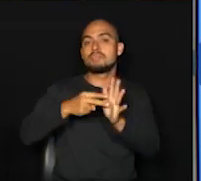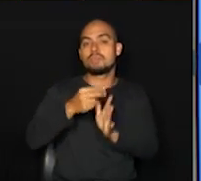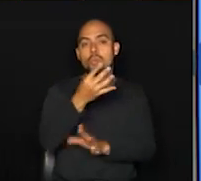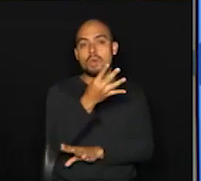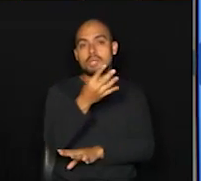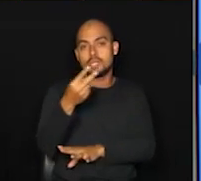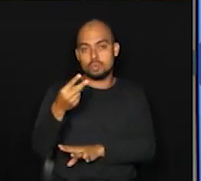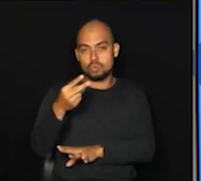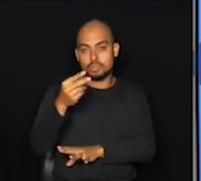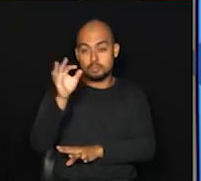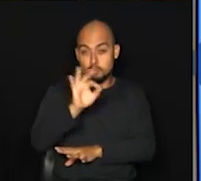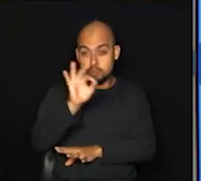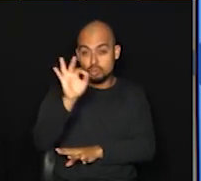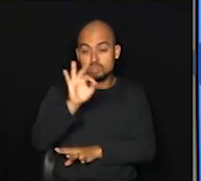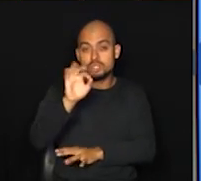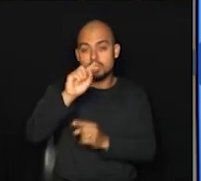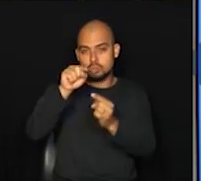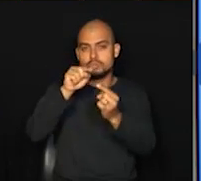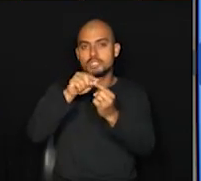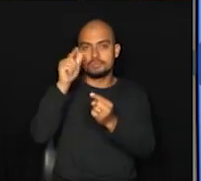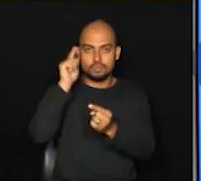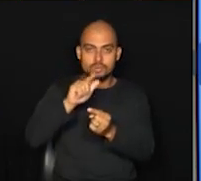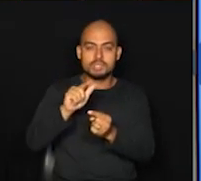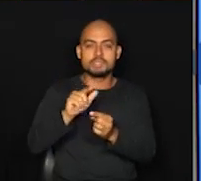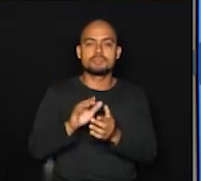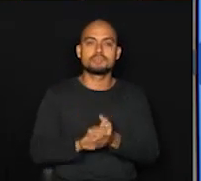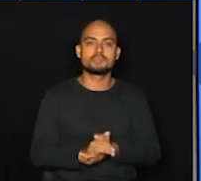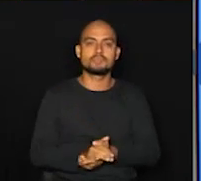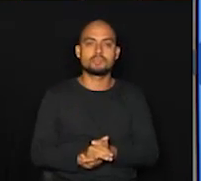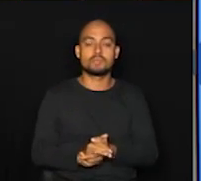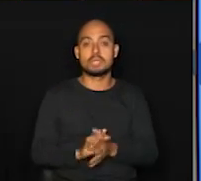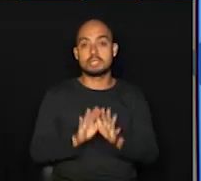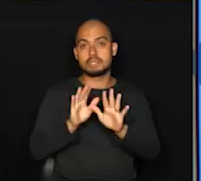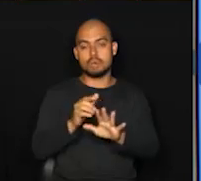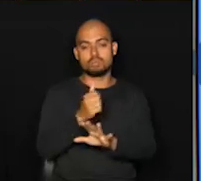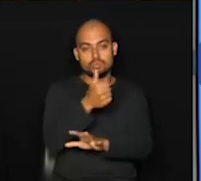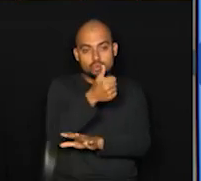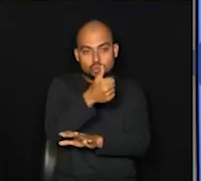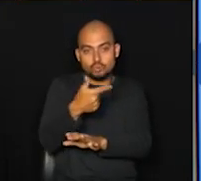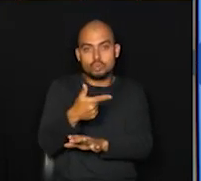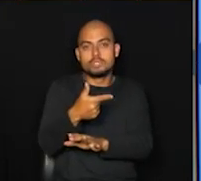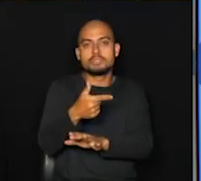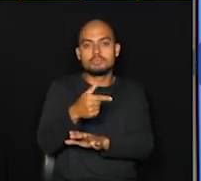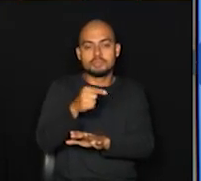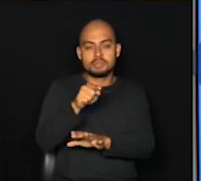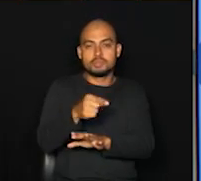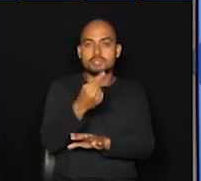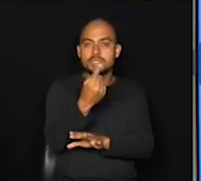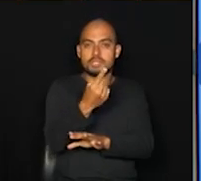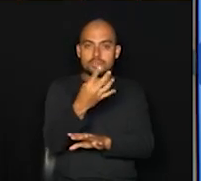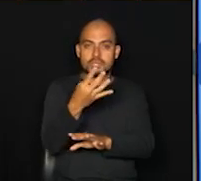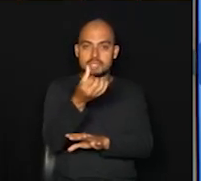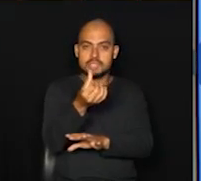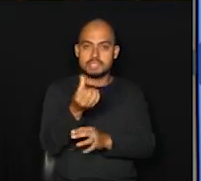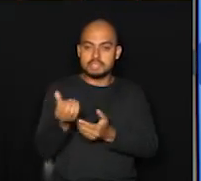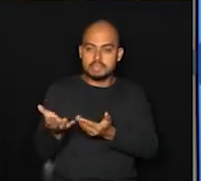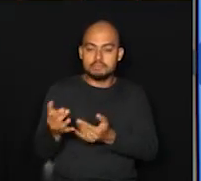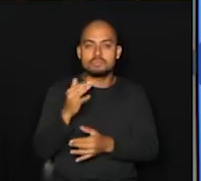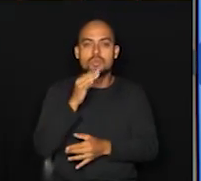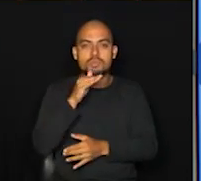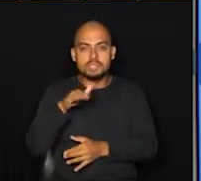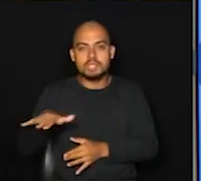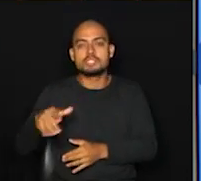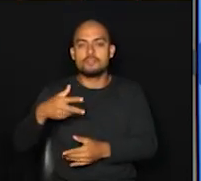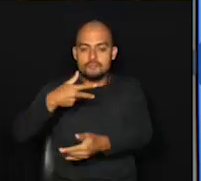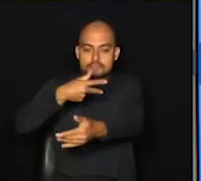da cidade. Em relação à multivacinação, 12.146 crianças e adolescentes também foram vacinadas